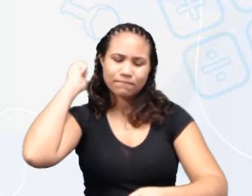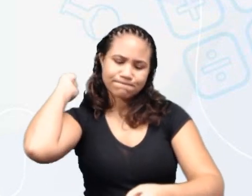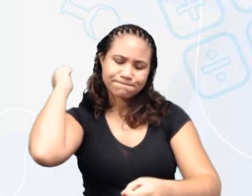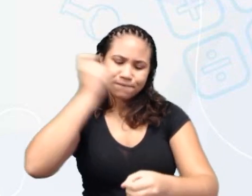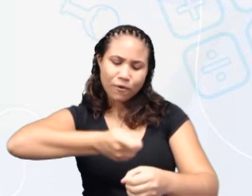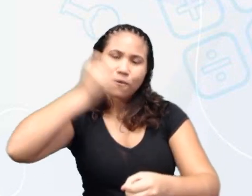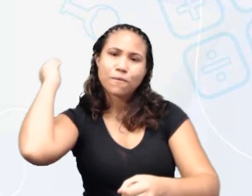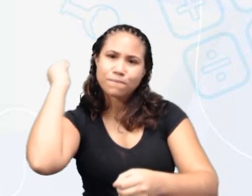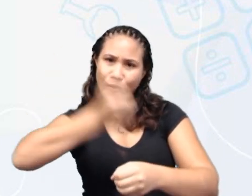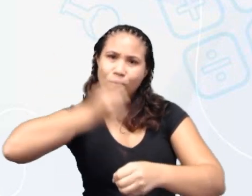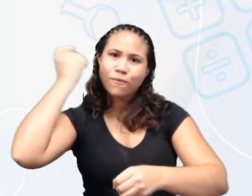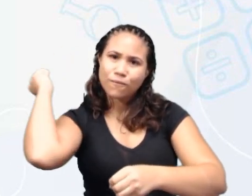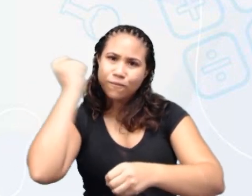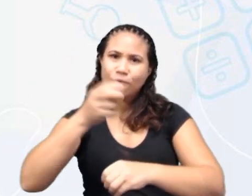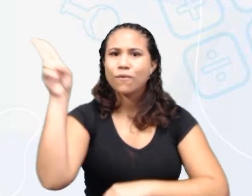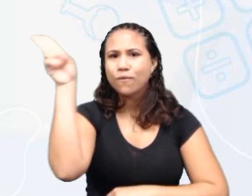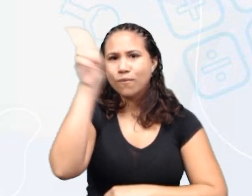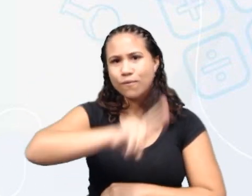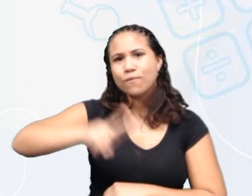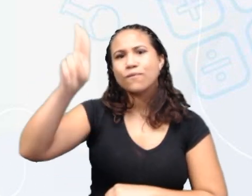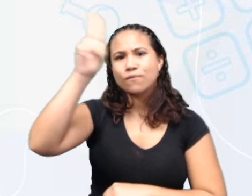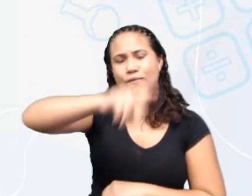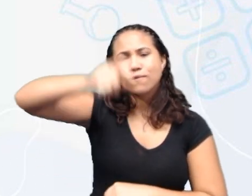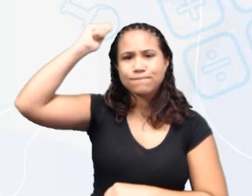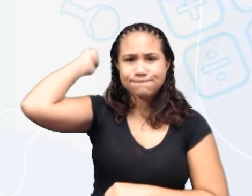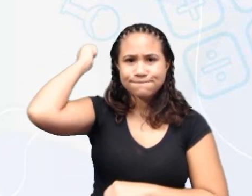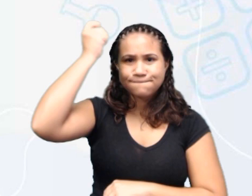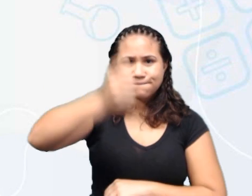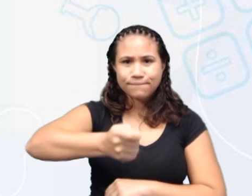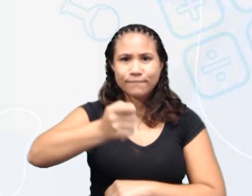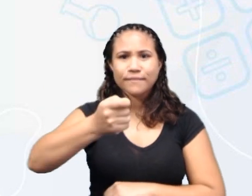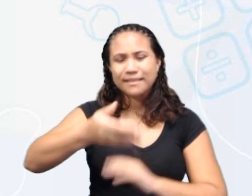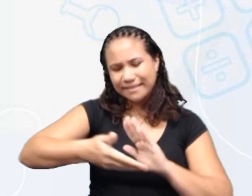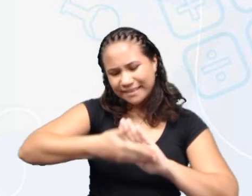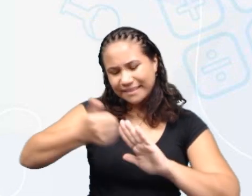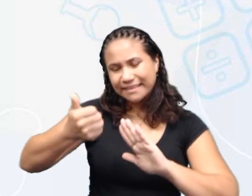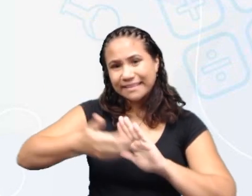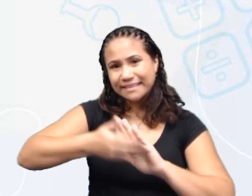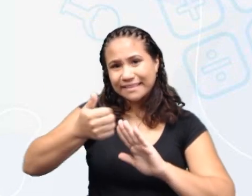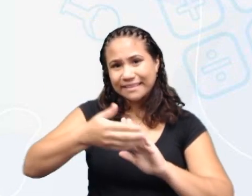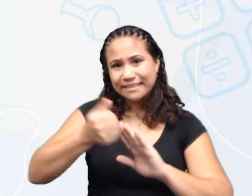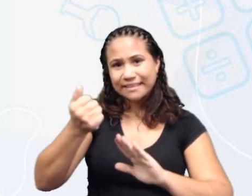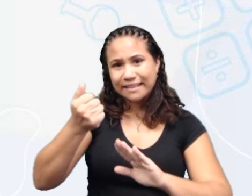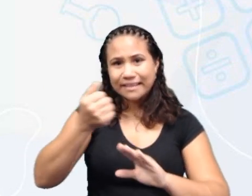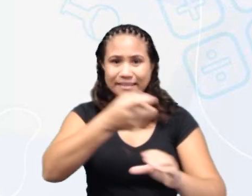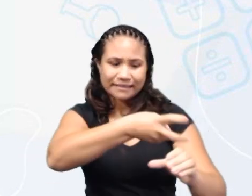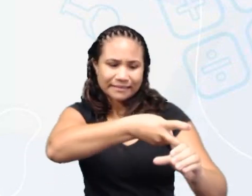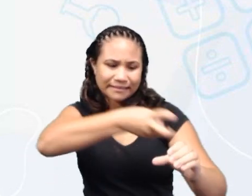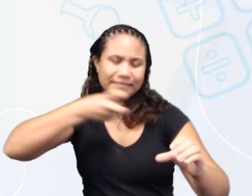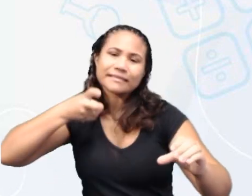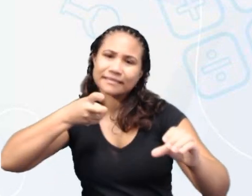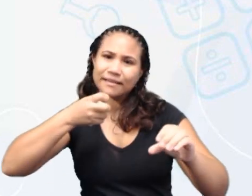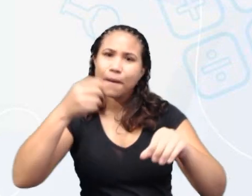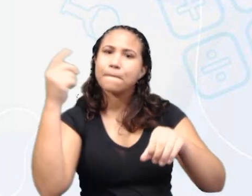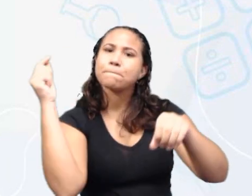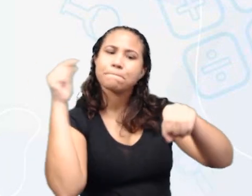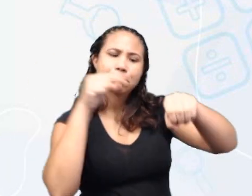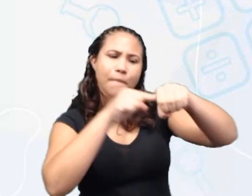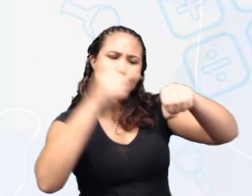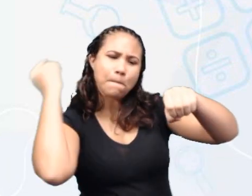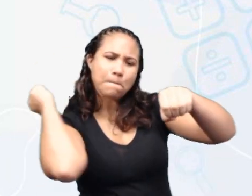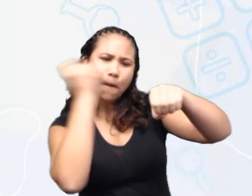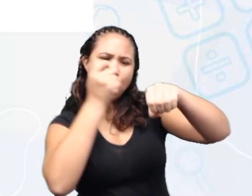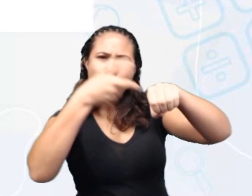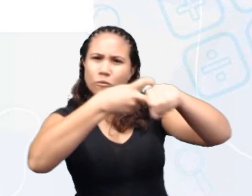quando a gente utiliza esse martelo na função de retirada de um prego da madeira.